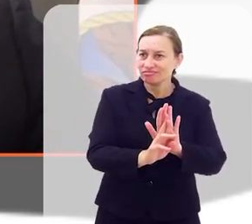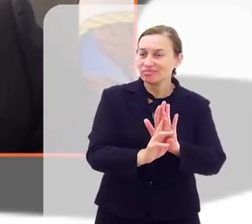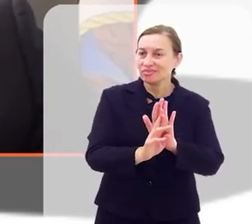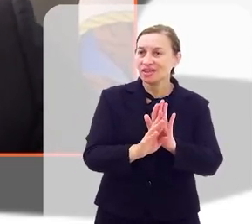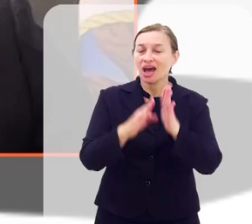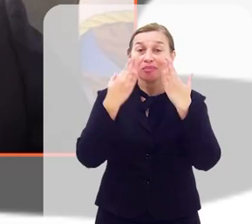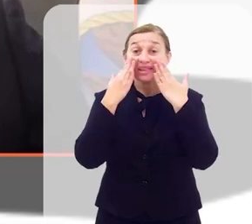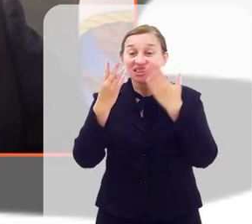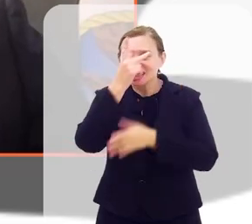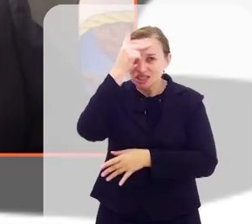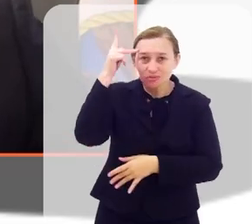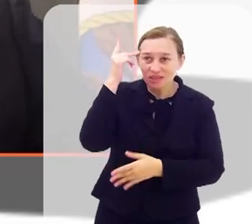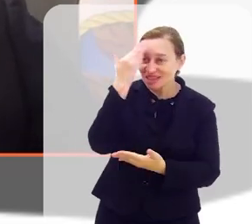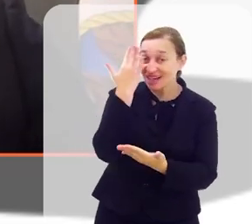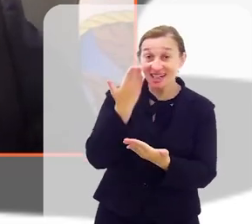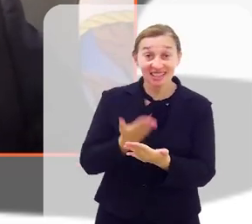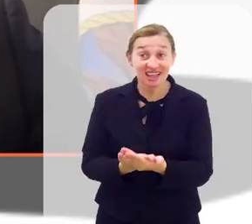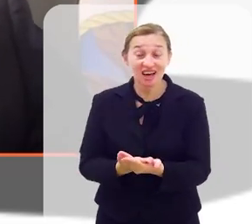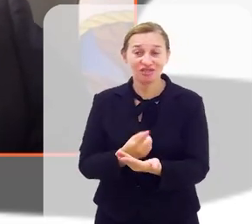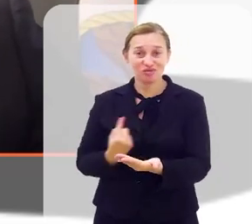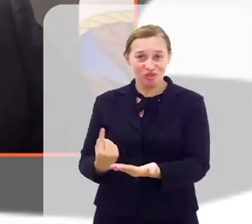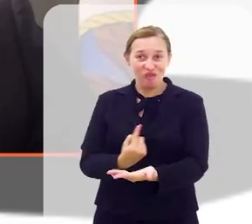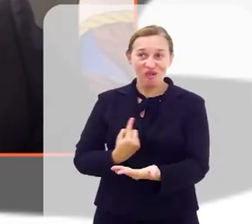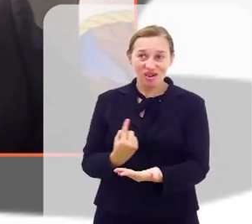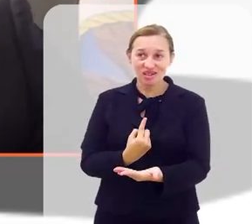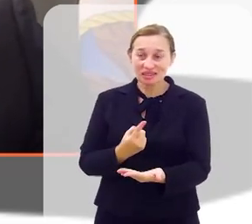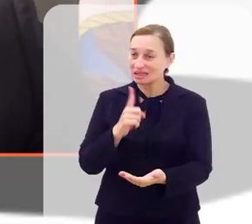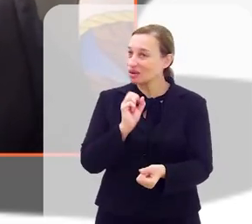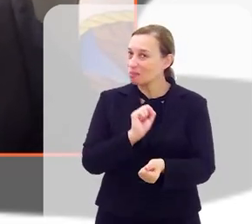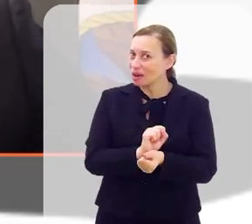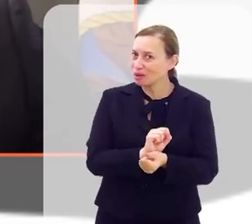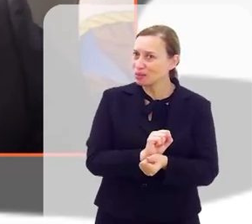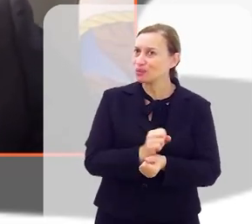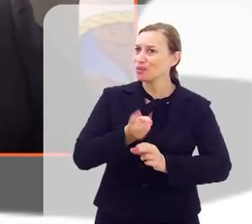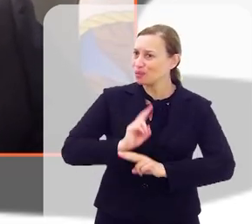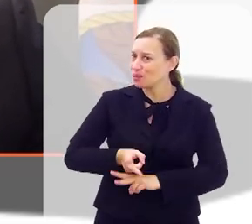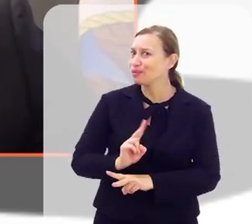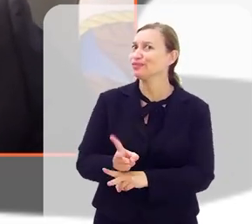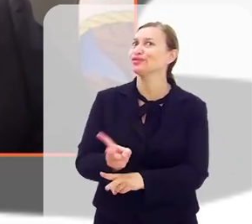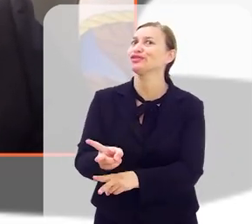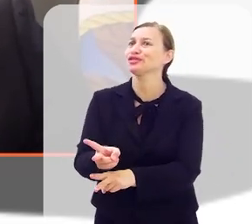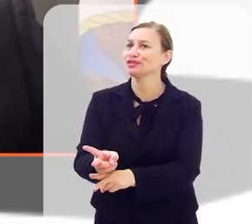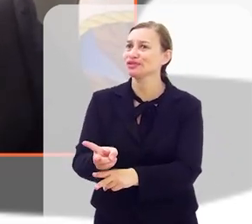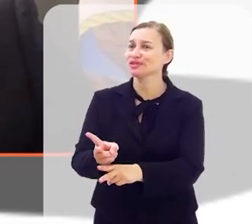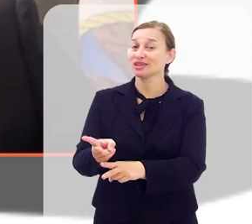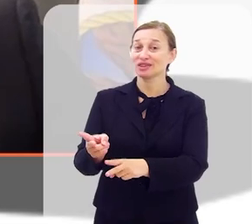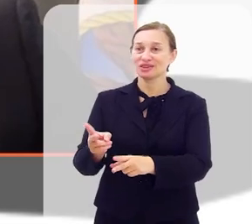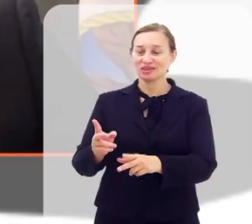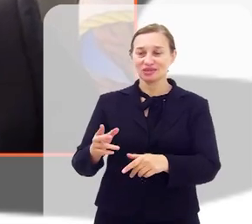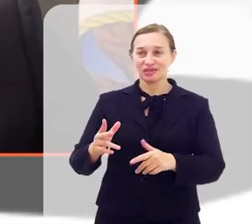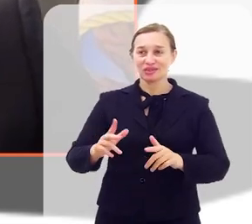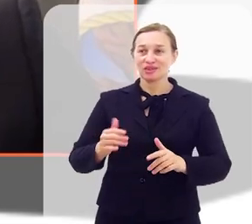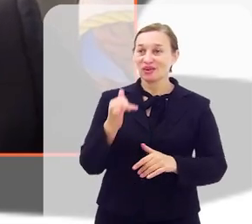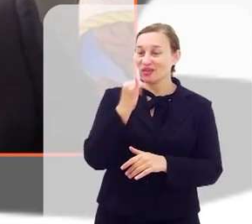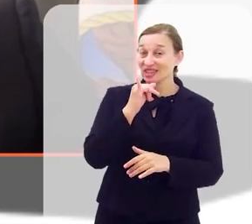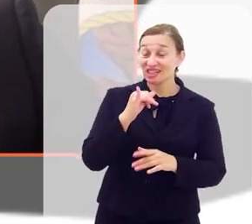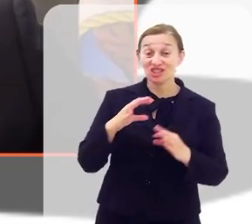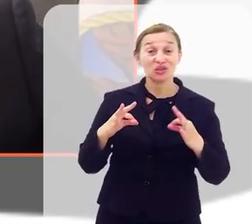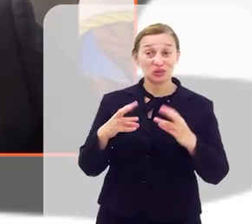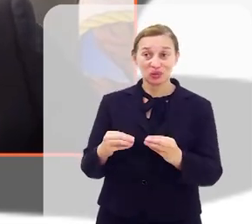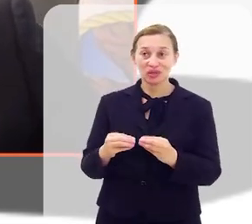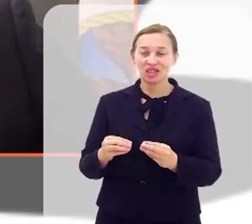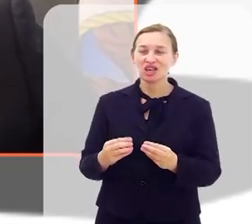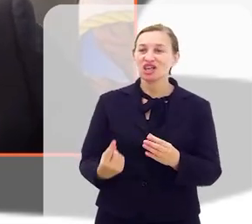apresentando para as pessoas que confiaram na gente que ele não parou, pelo contrário, ele continua a todo vapor. E uma das